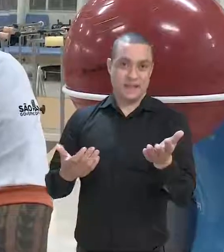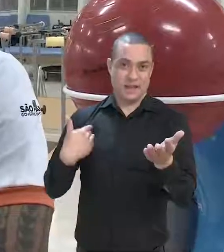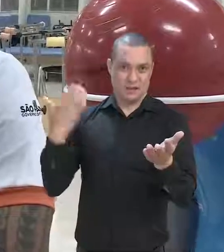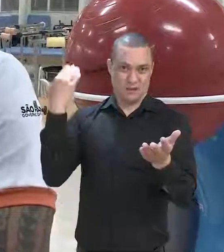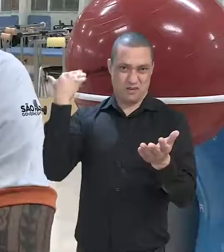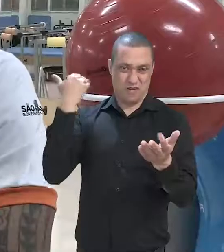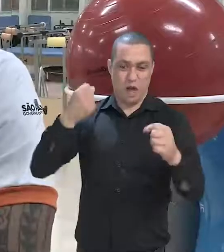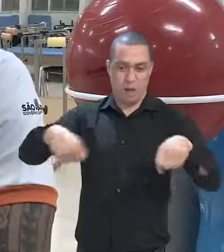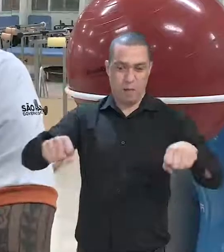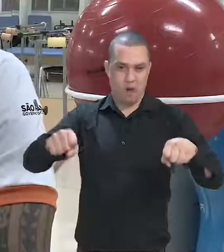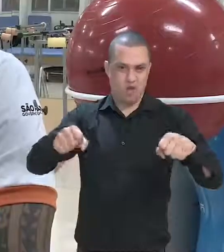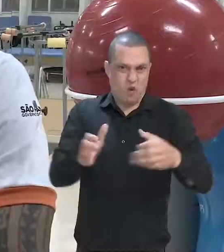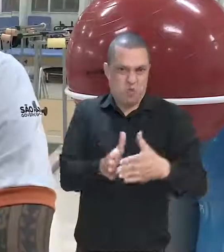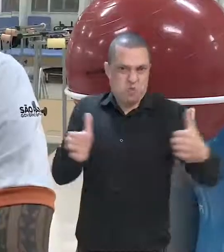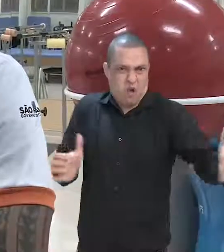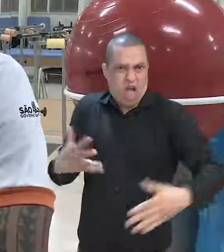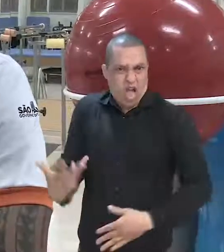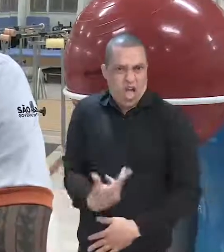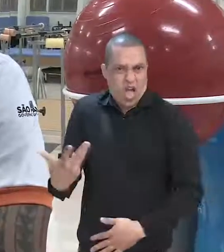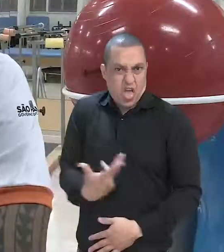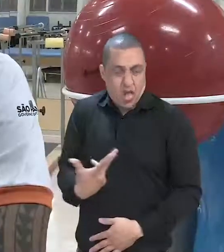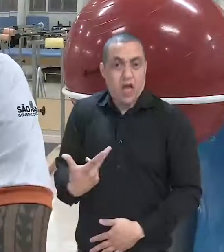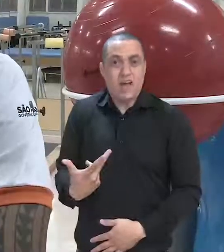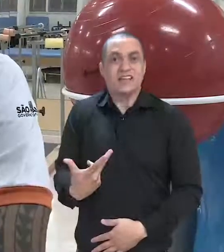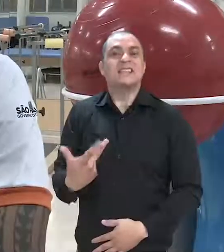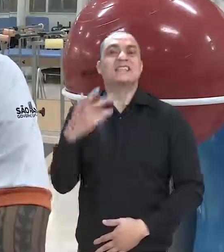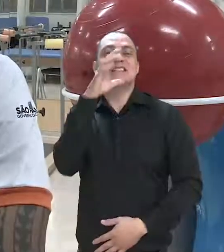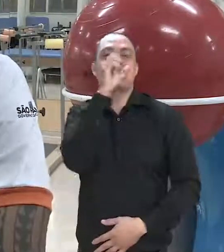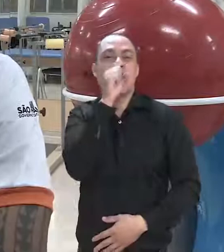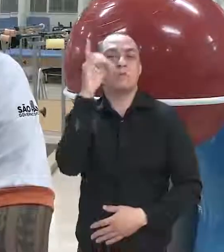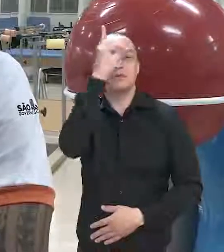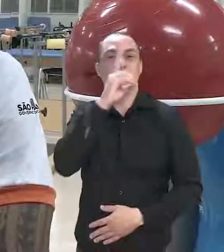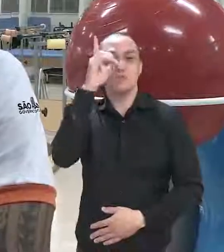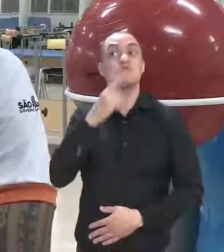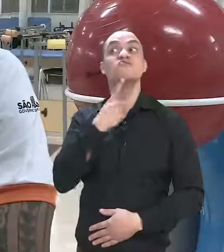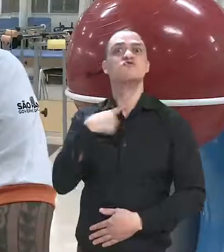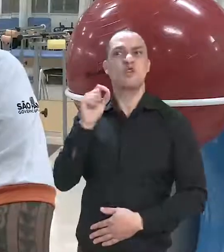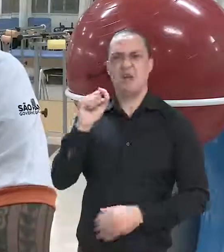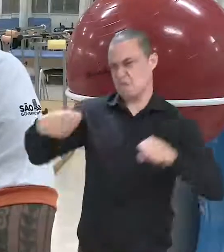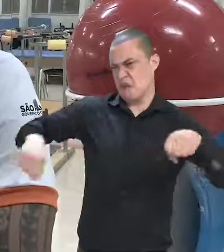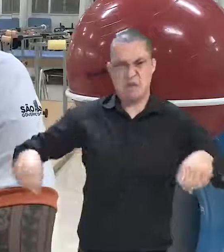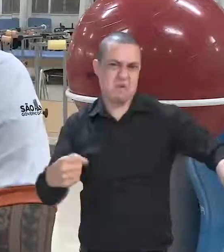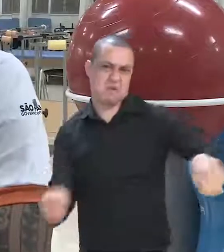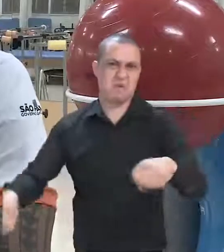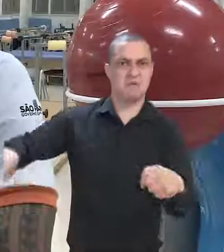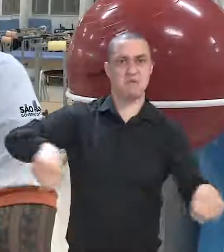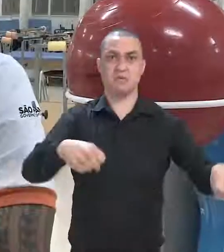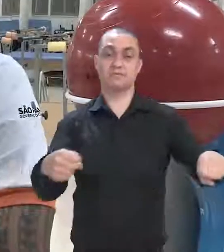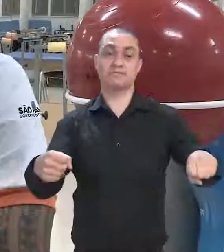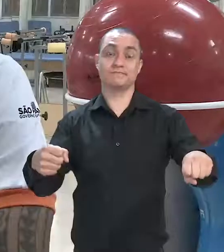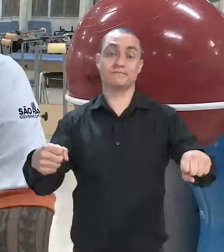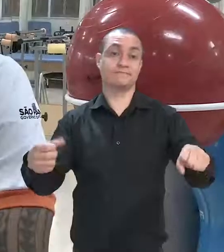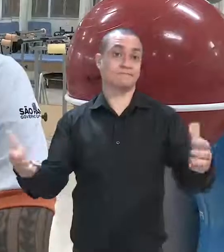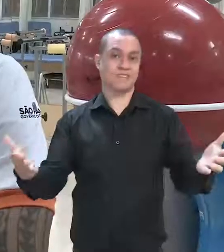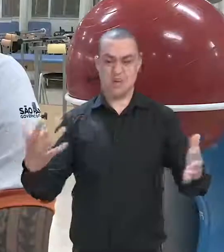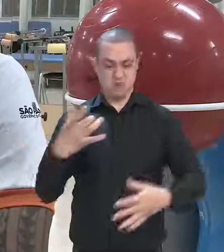tinha moto grande, então a minha saída, a minha fuga no final de semana era andar em alta velocidade,